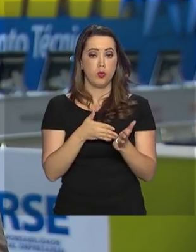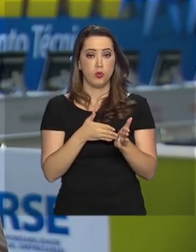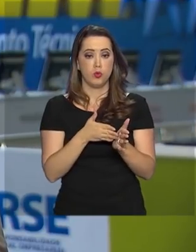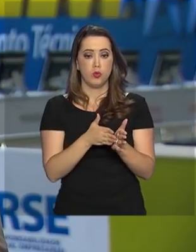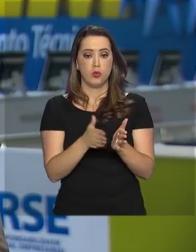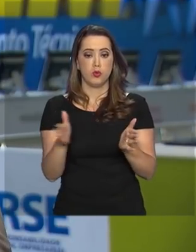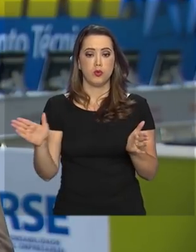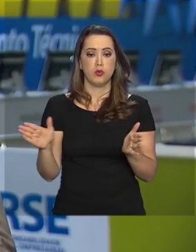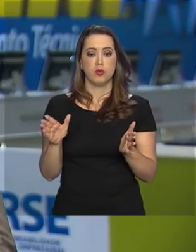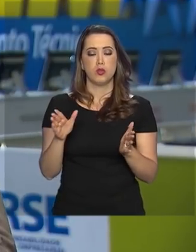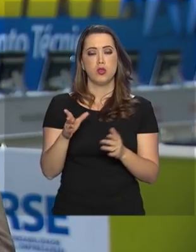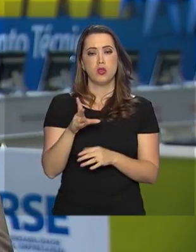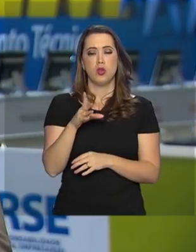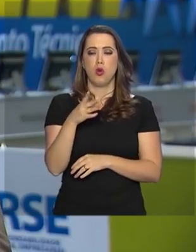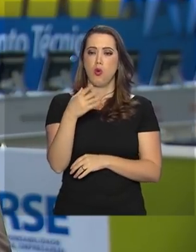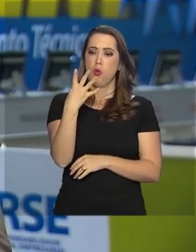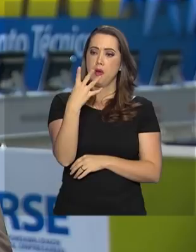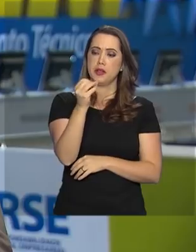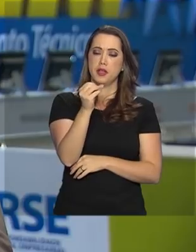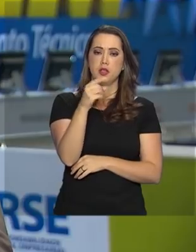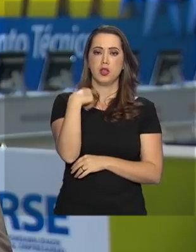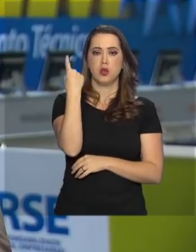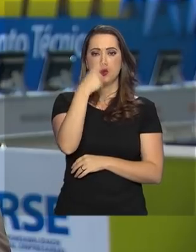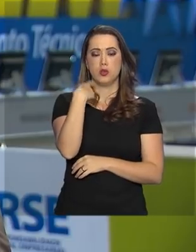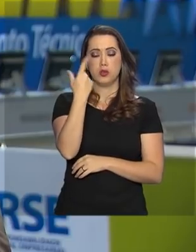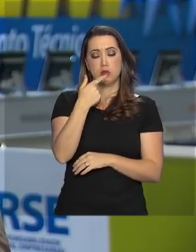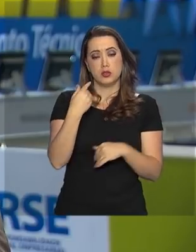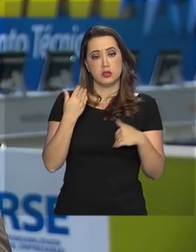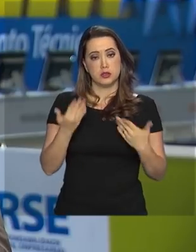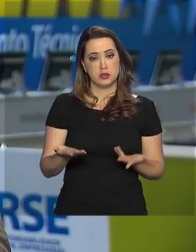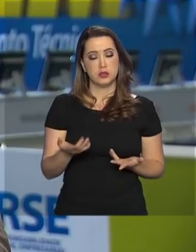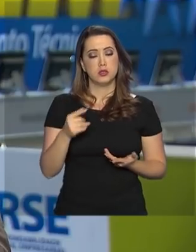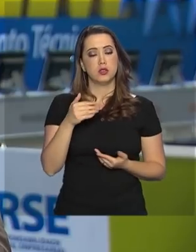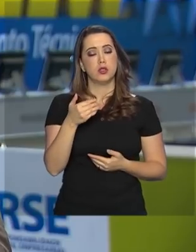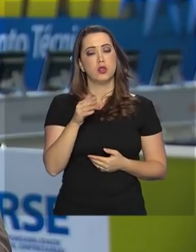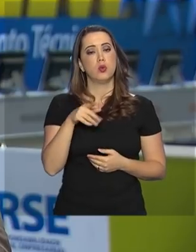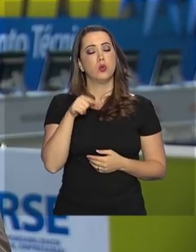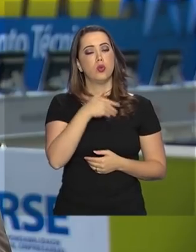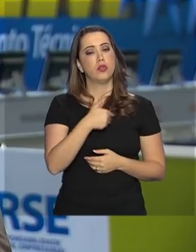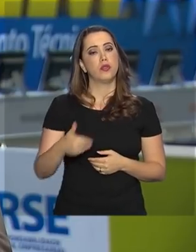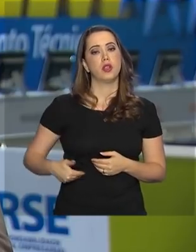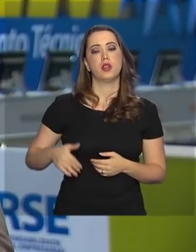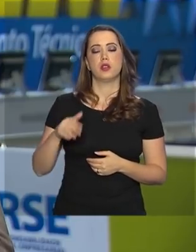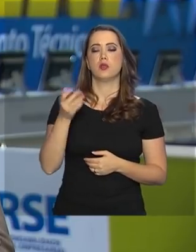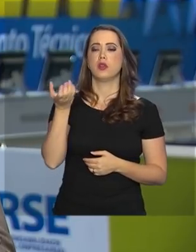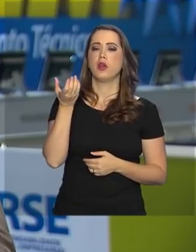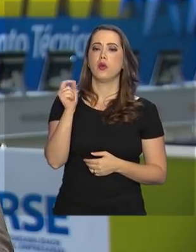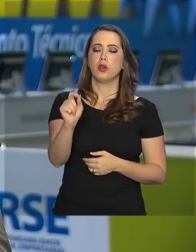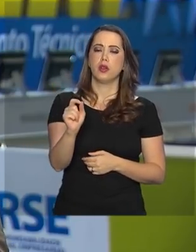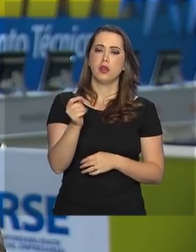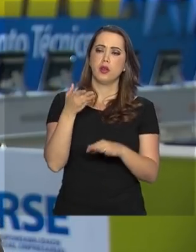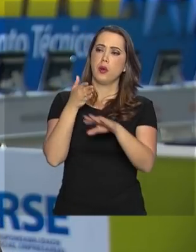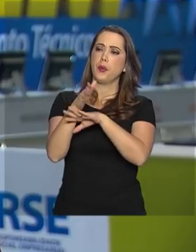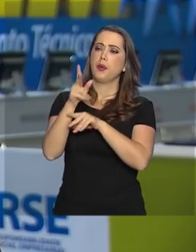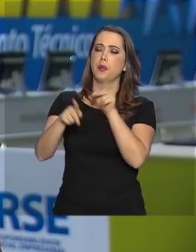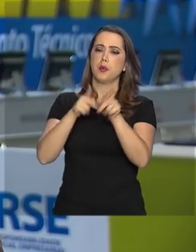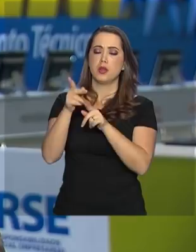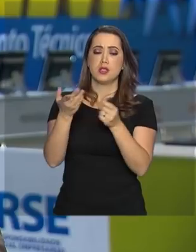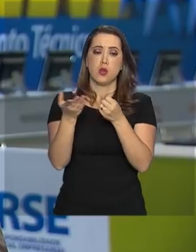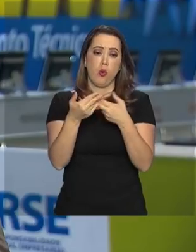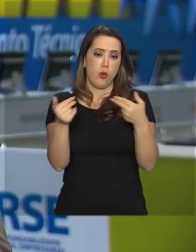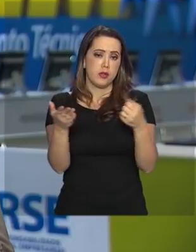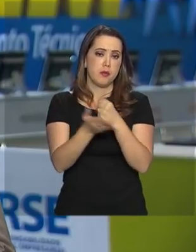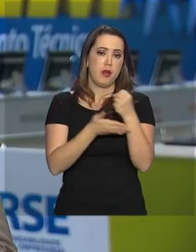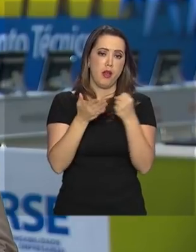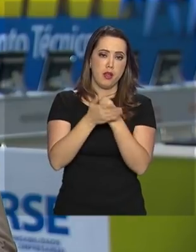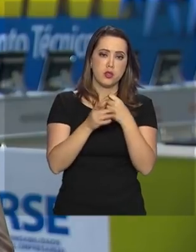atendem durante 40 horas. Com a medida, o governo prevê que a população tem acesso a serviços básicos, como